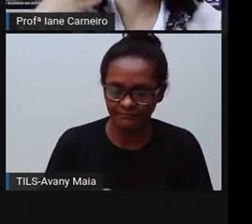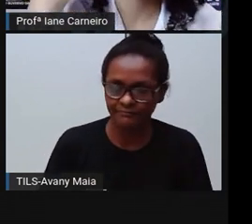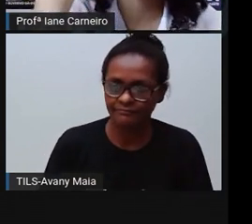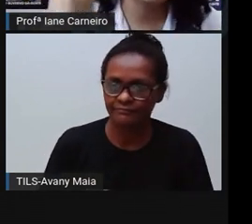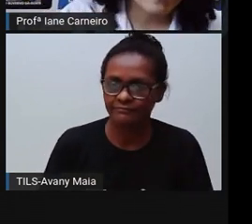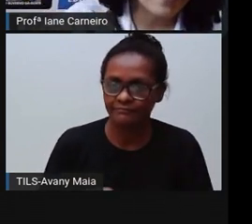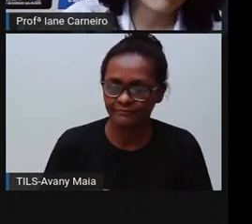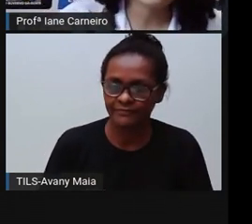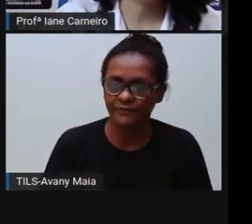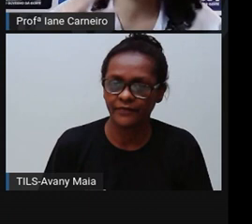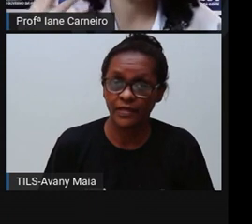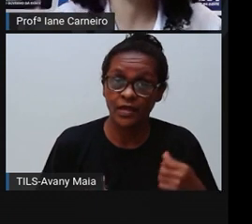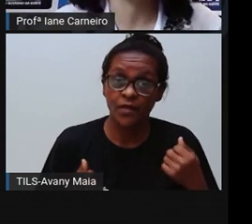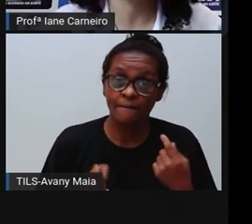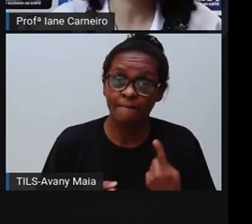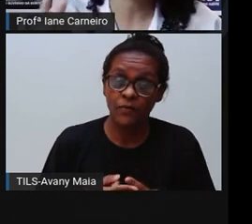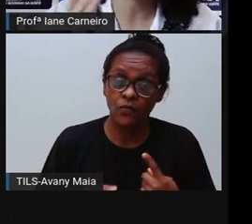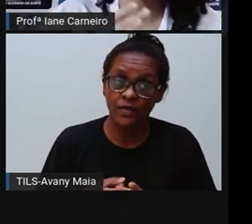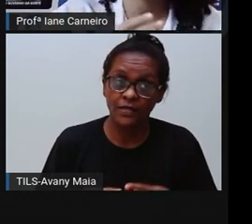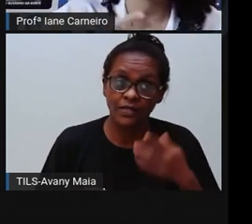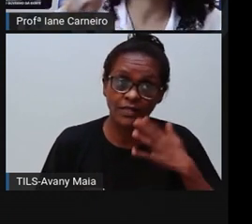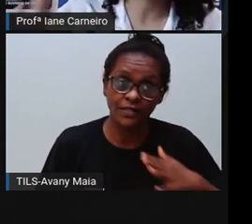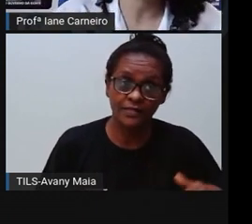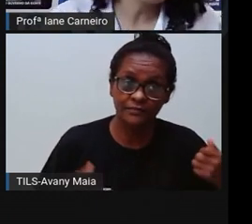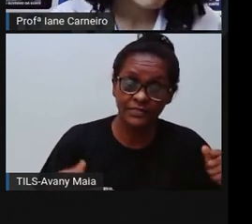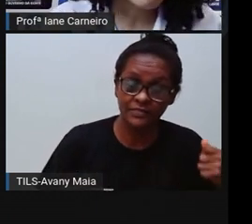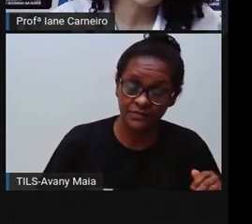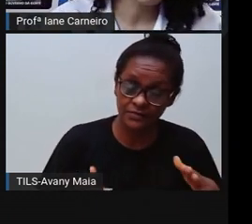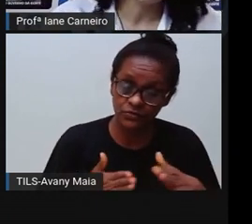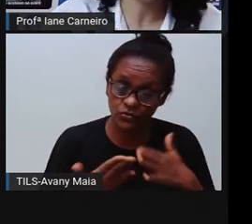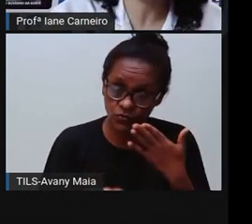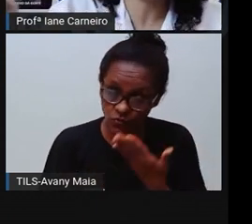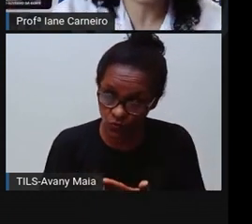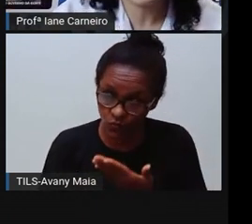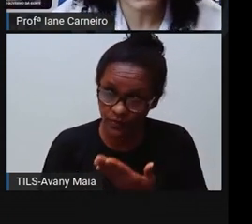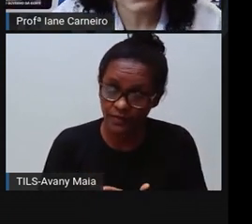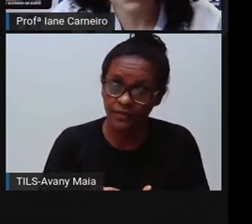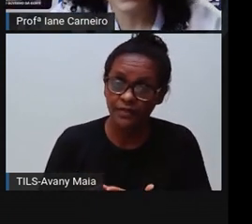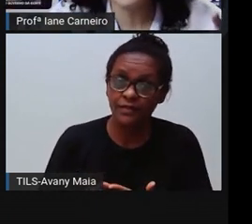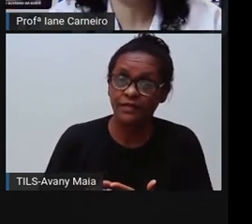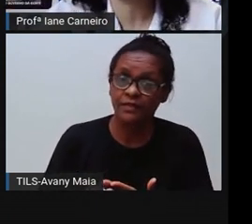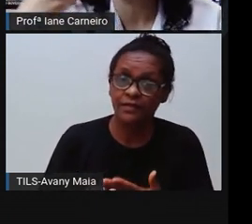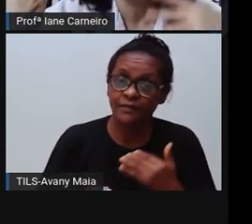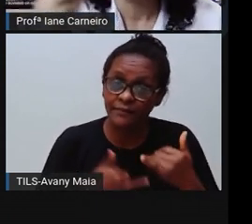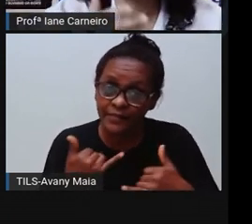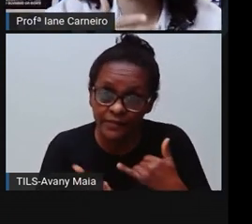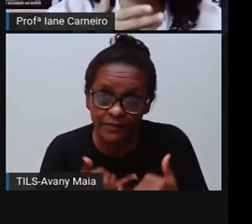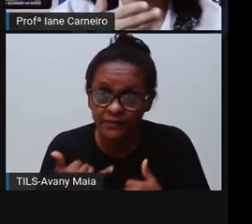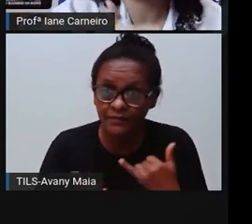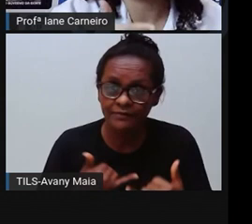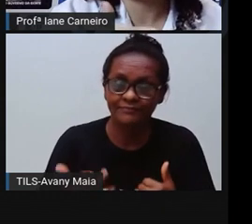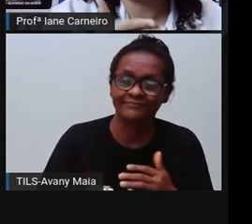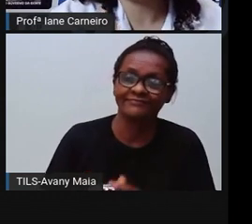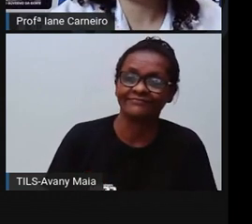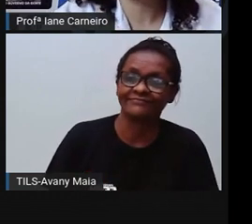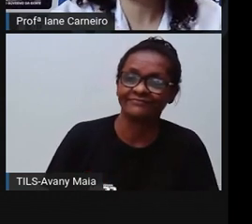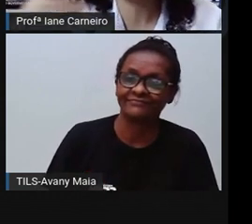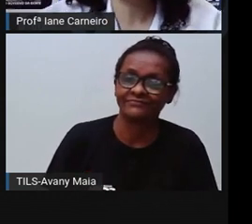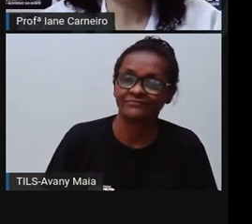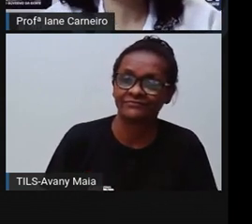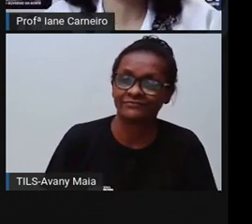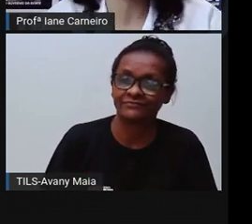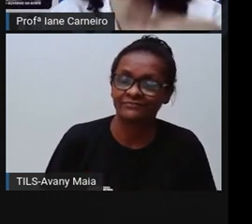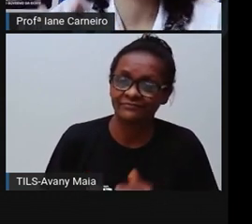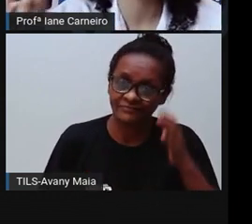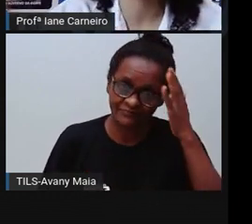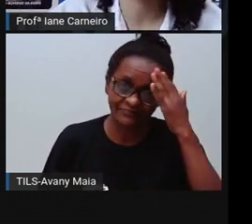para estudar, para se divertir. Enquanto você trabalha, você não tem como, né? A própria que está aqui trabalhando, então, enquanto a própria está trabalhando, não